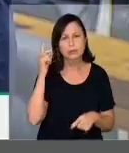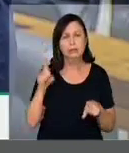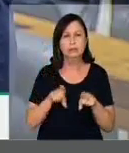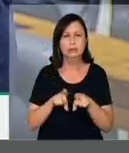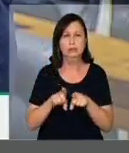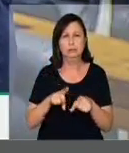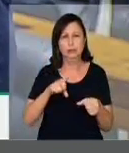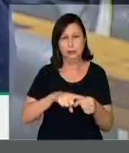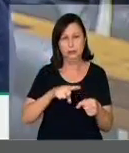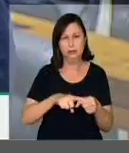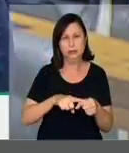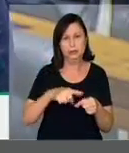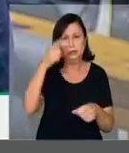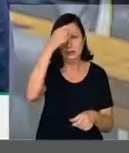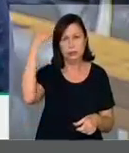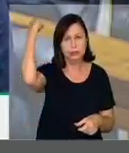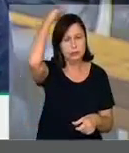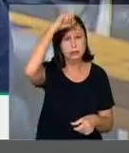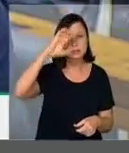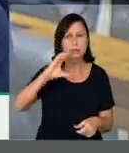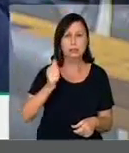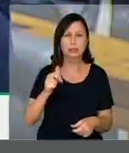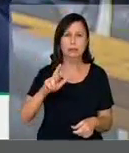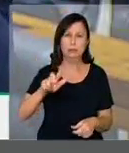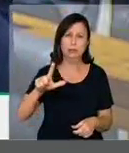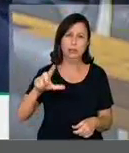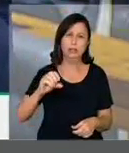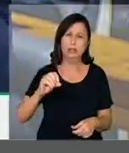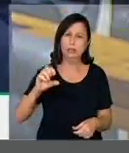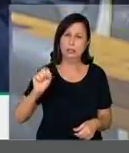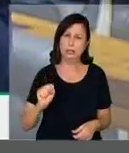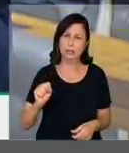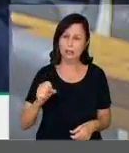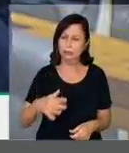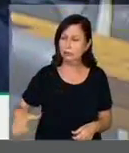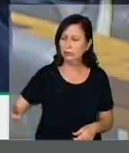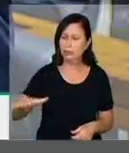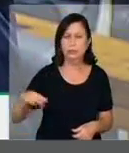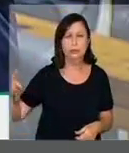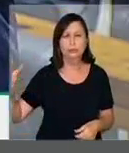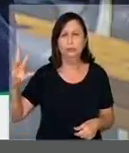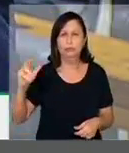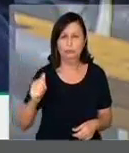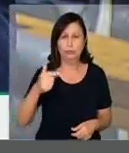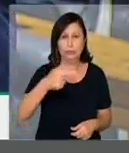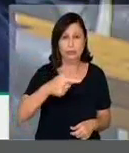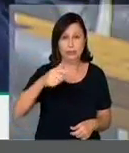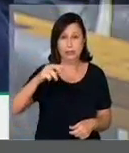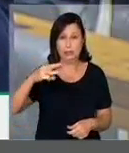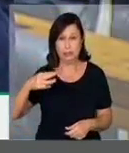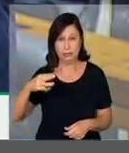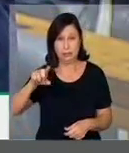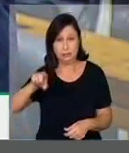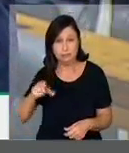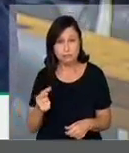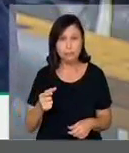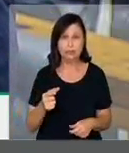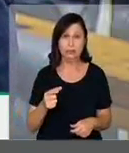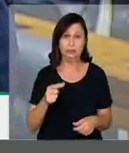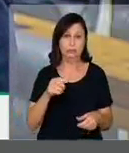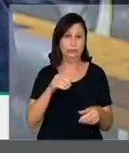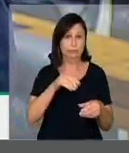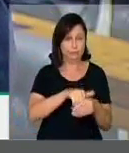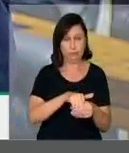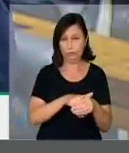Carlos, da região do estado, por mais de 73 mil votos. Infelizmente, não foi o suficiente